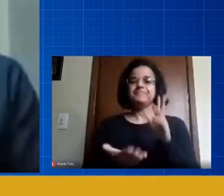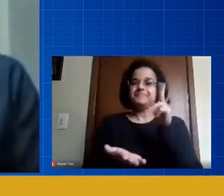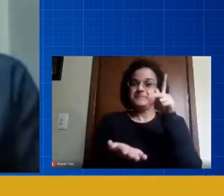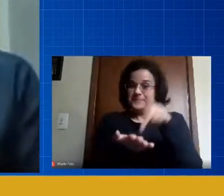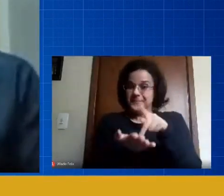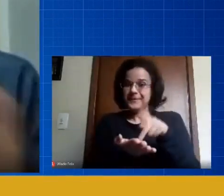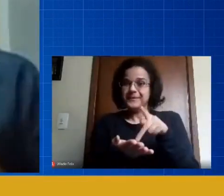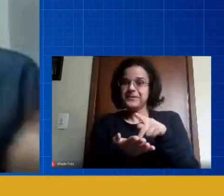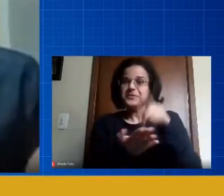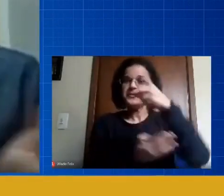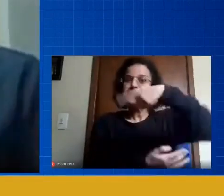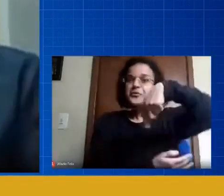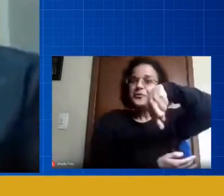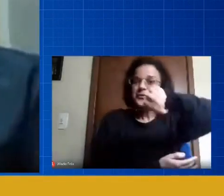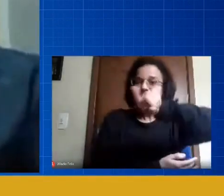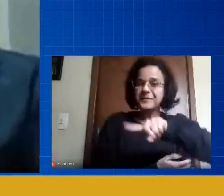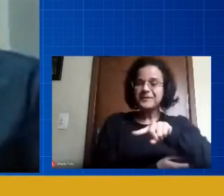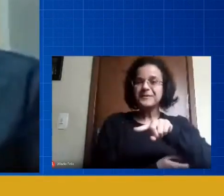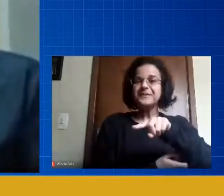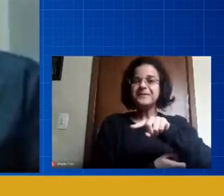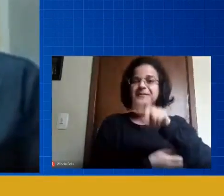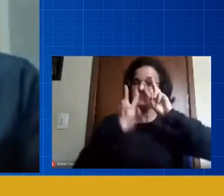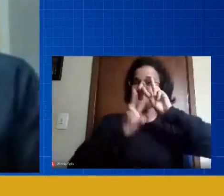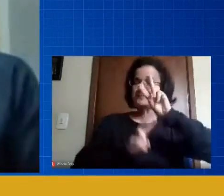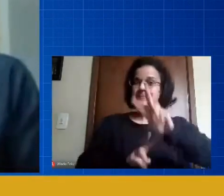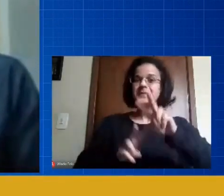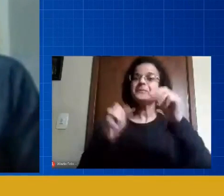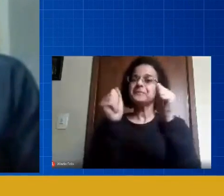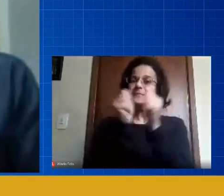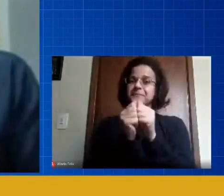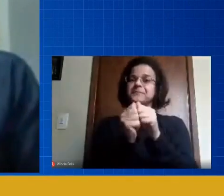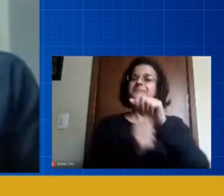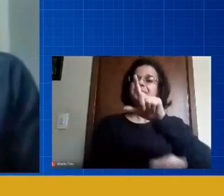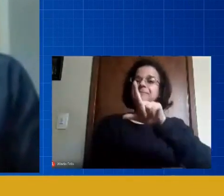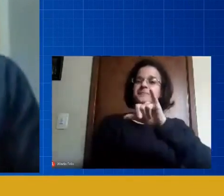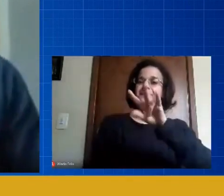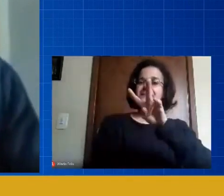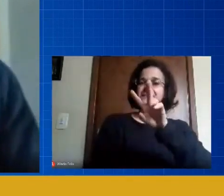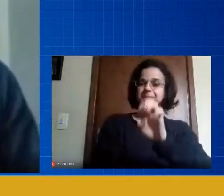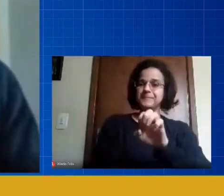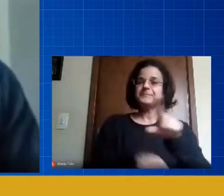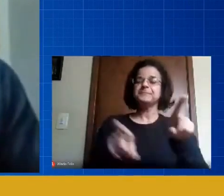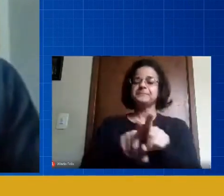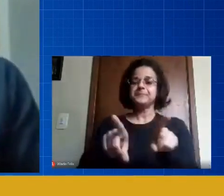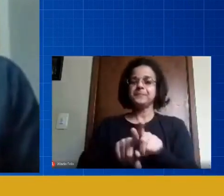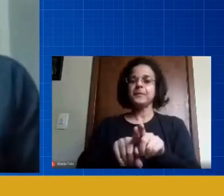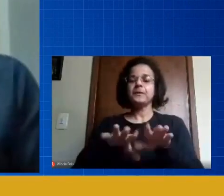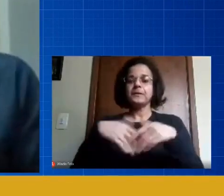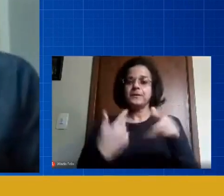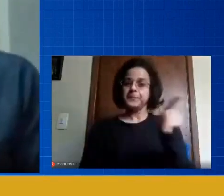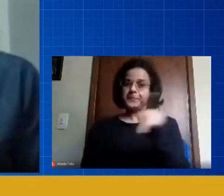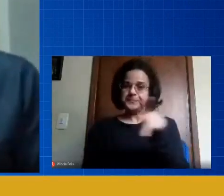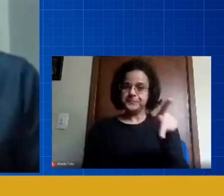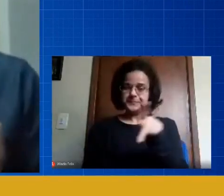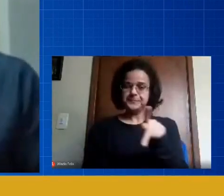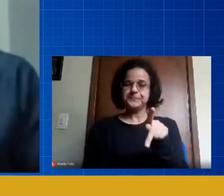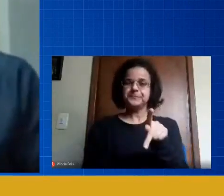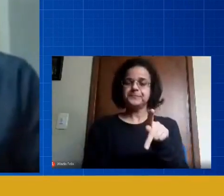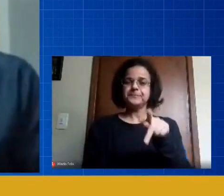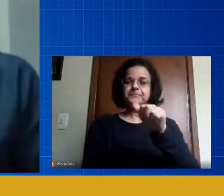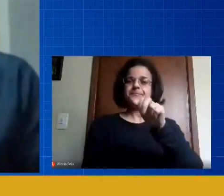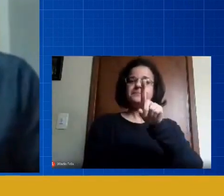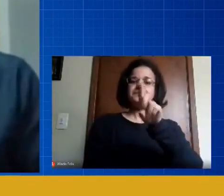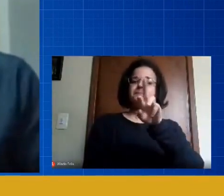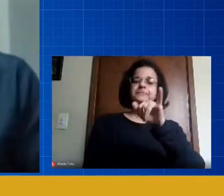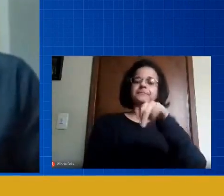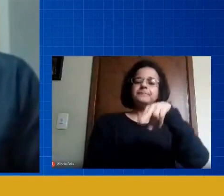chegaram até por esse processo das lives também, né? É, Professor Adriana, olha só, primeiro,